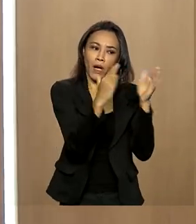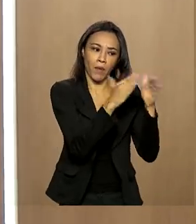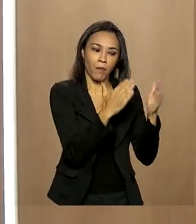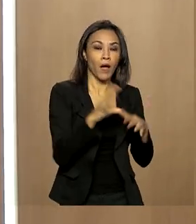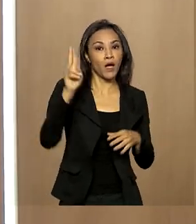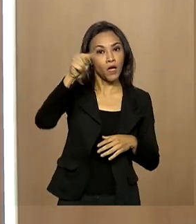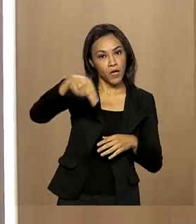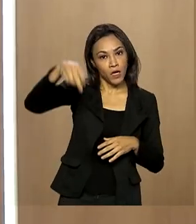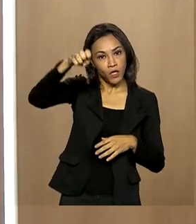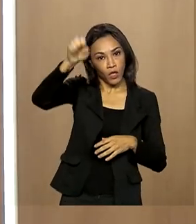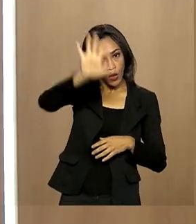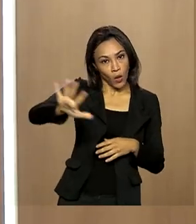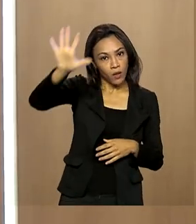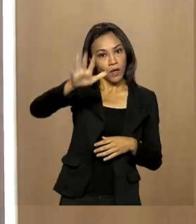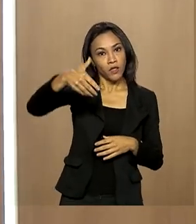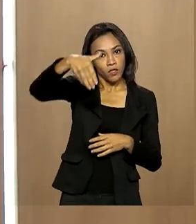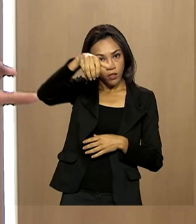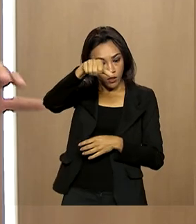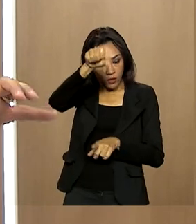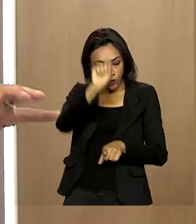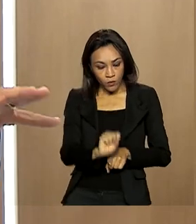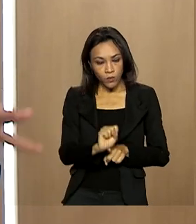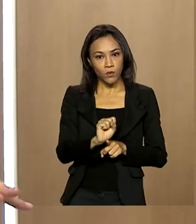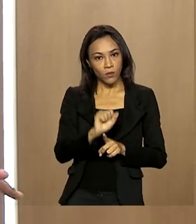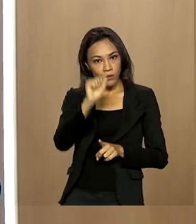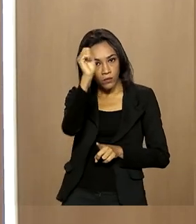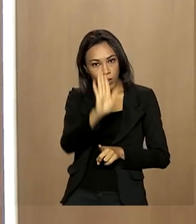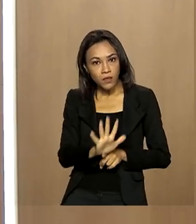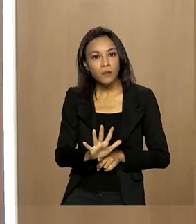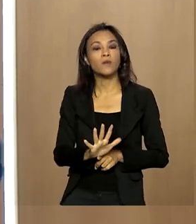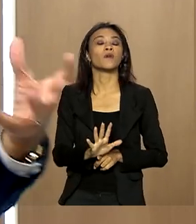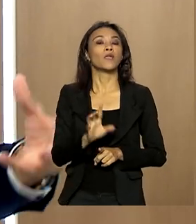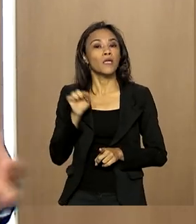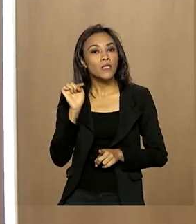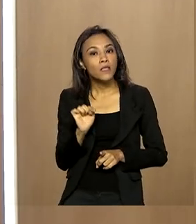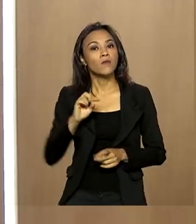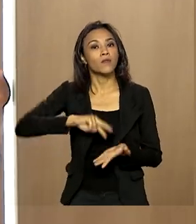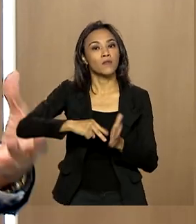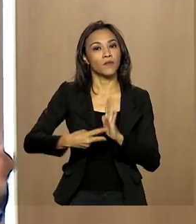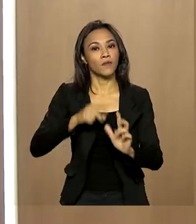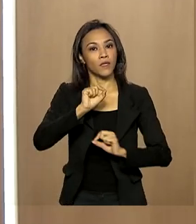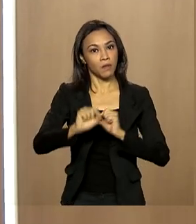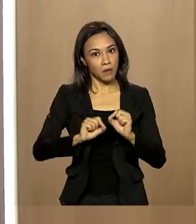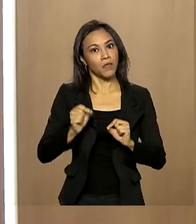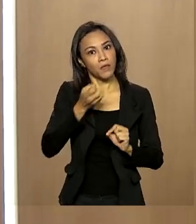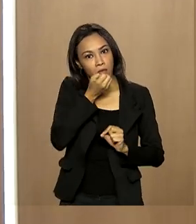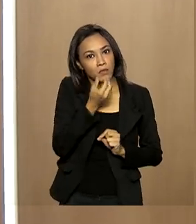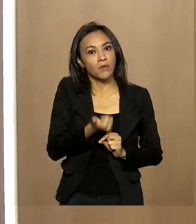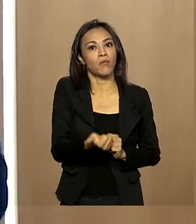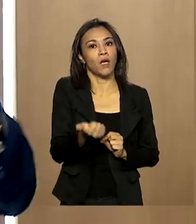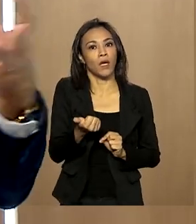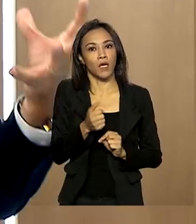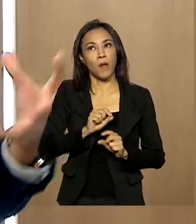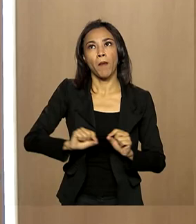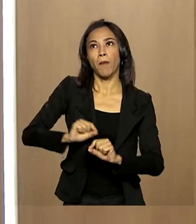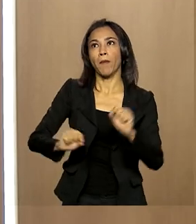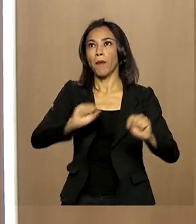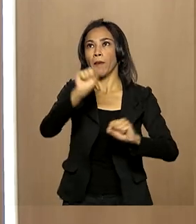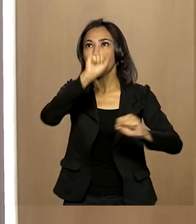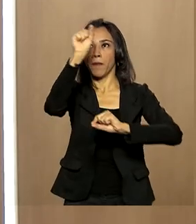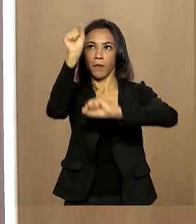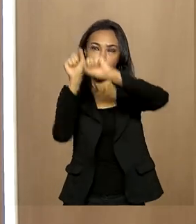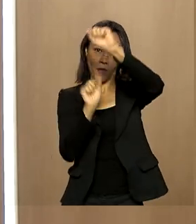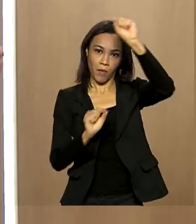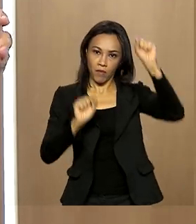no Nordeste quanto no Sul, o que mostra que o crescimento econômico deste ano está sendo bastante bem distribuído em todo